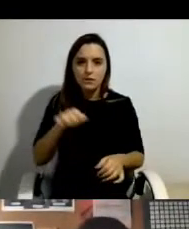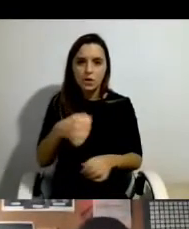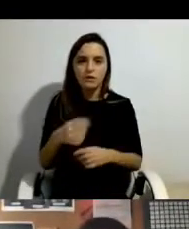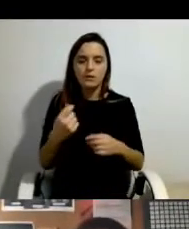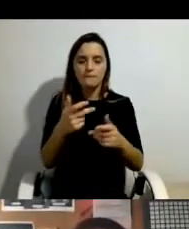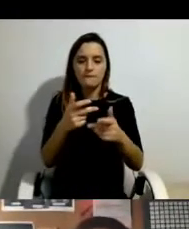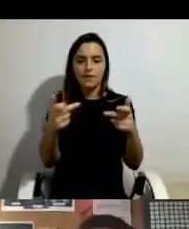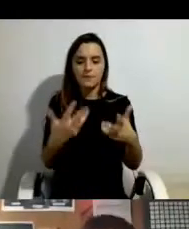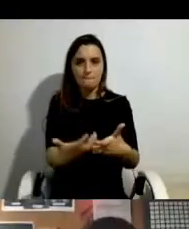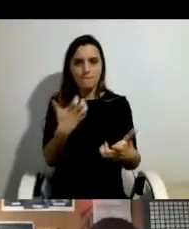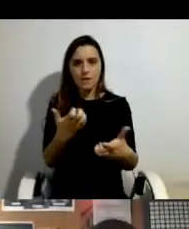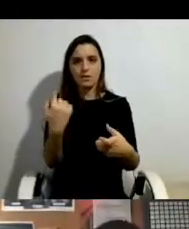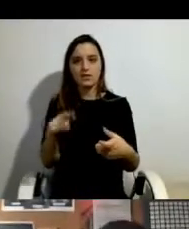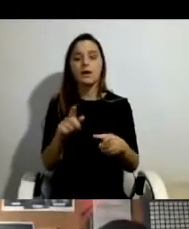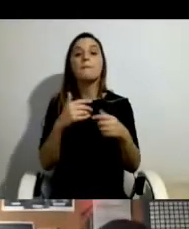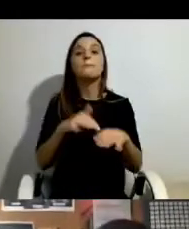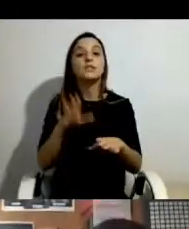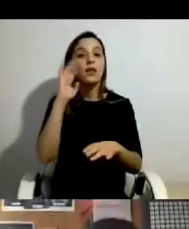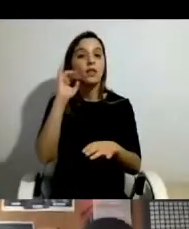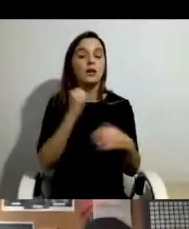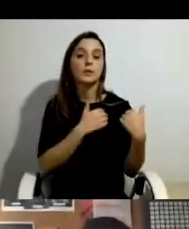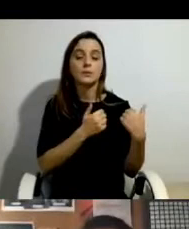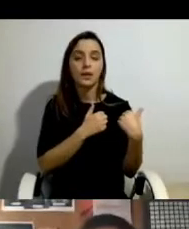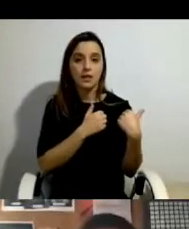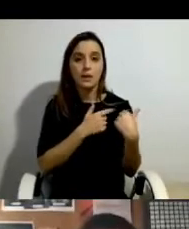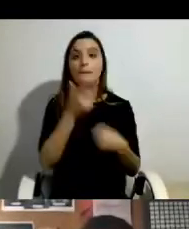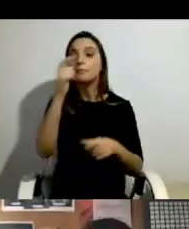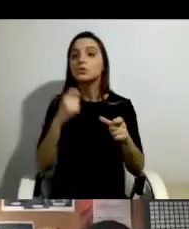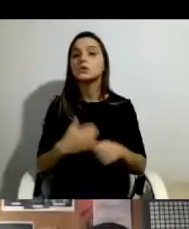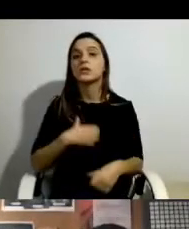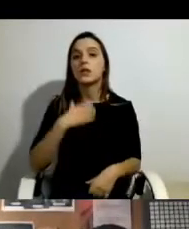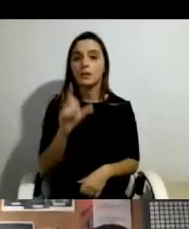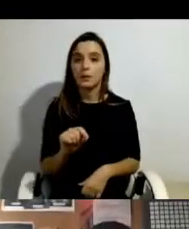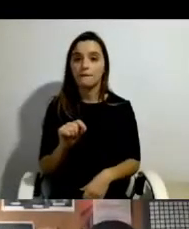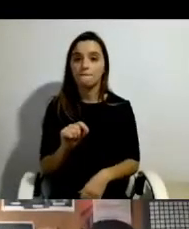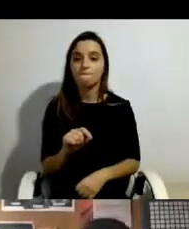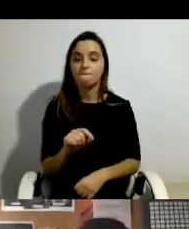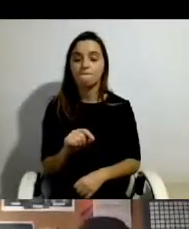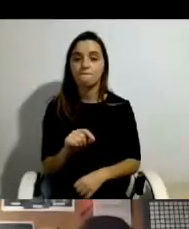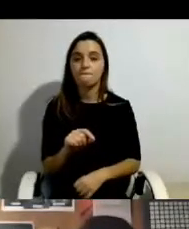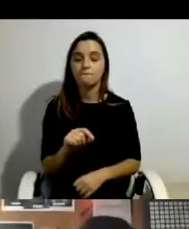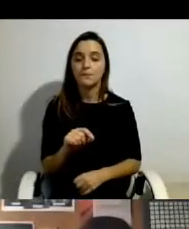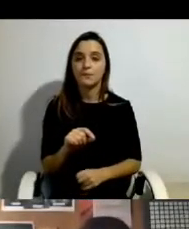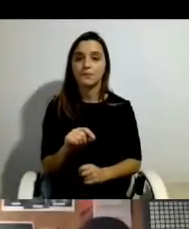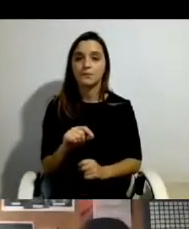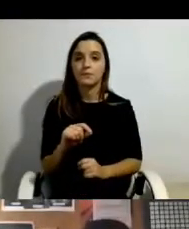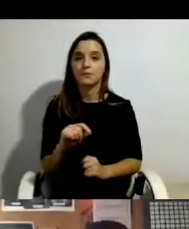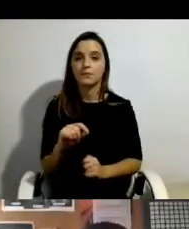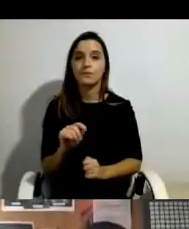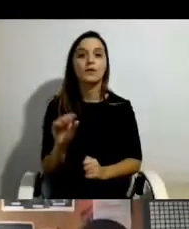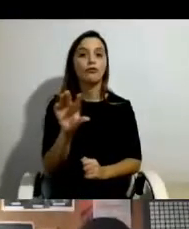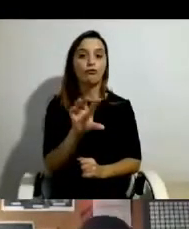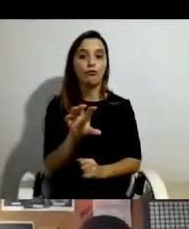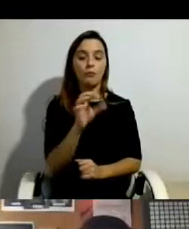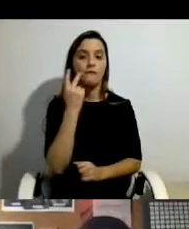discurso, mas a ideia das responsabilidades, ou seja, as pessoas sentem também que com esta forma de vida